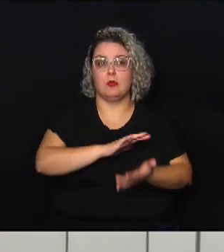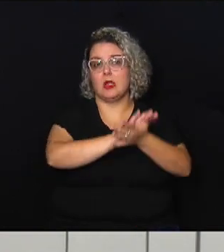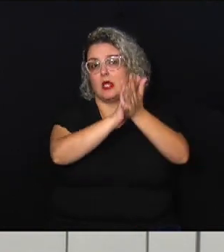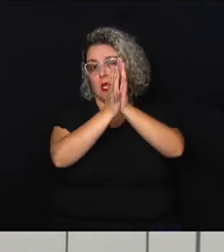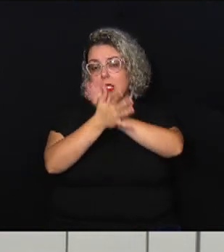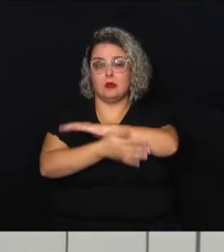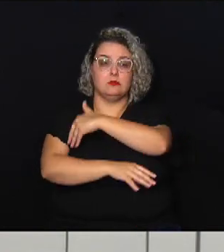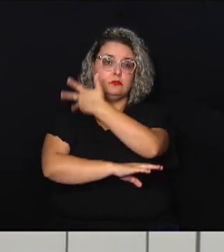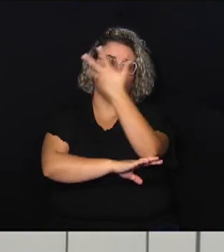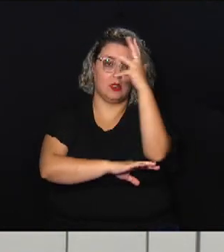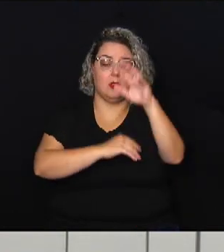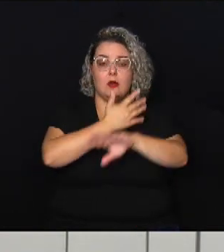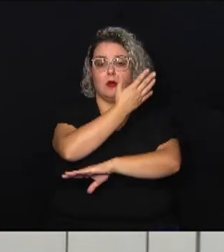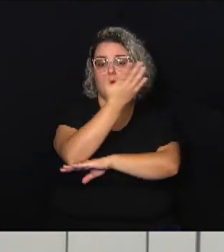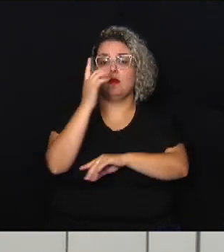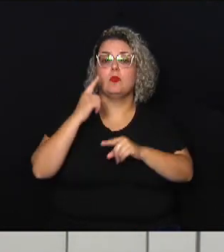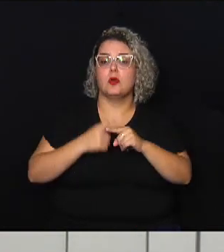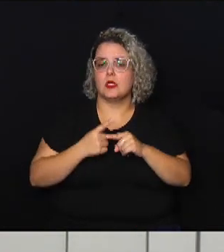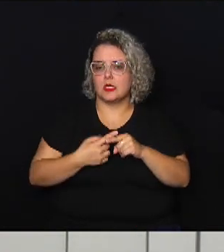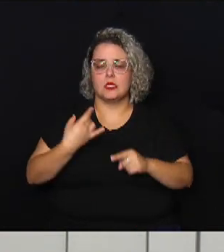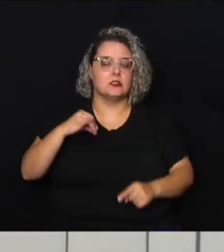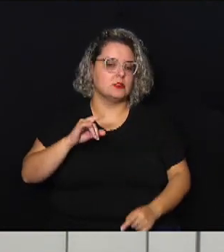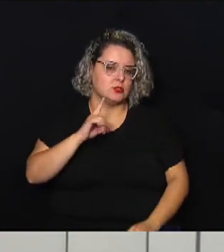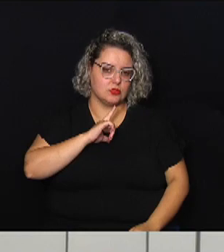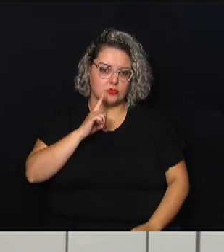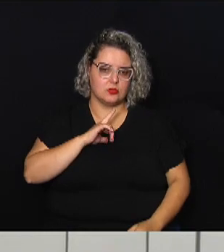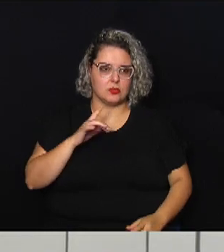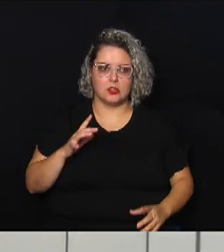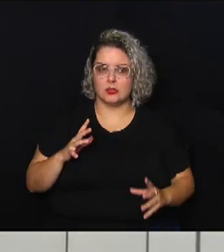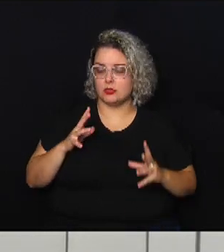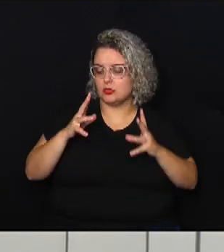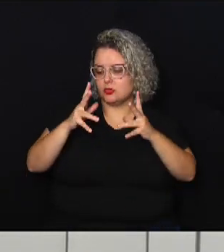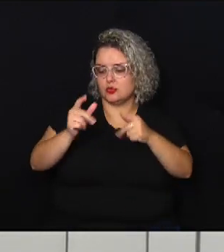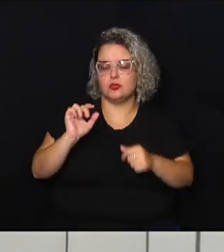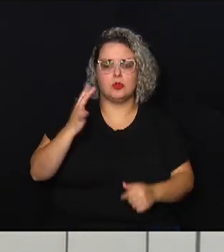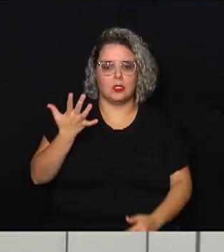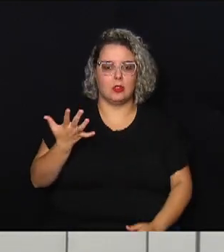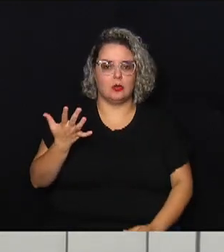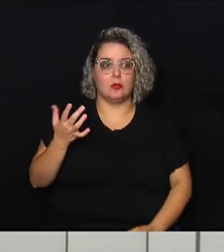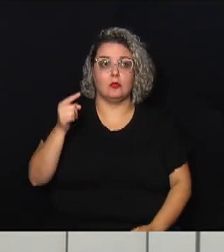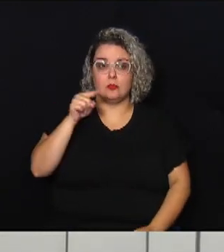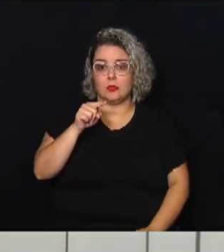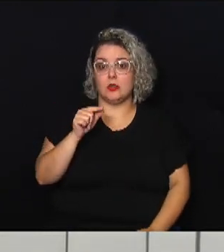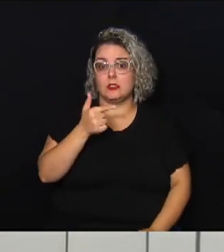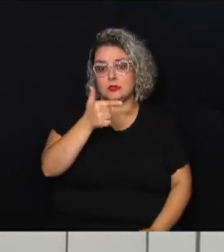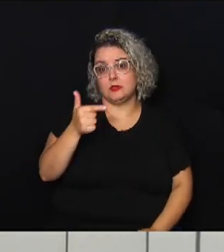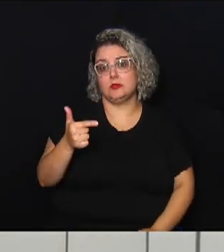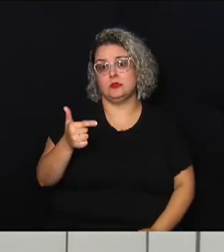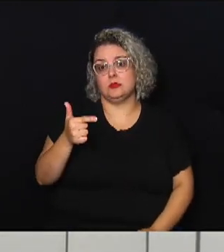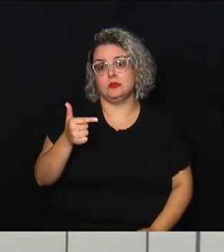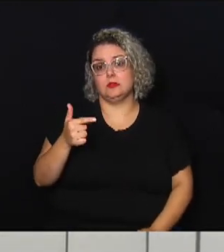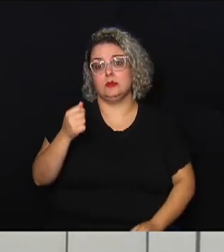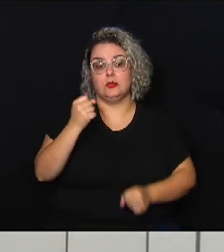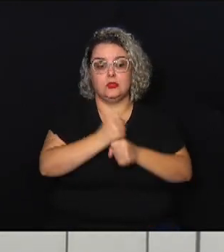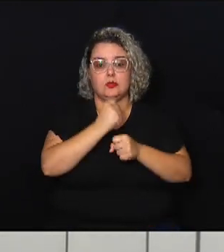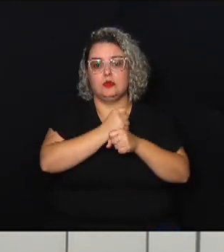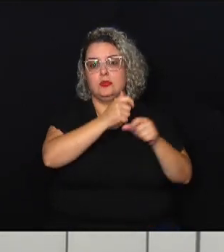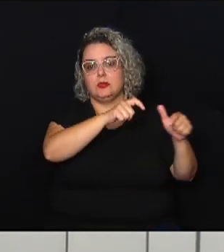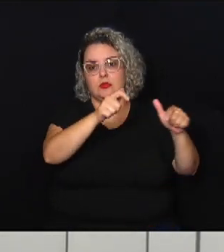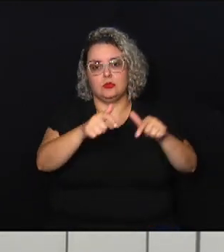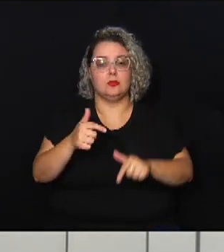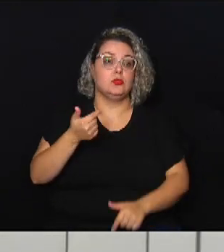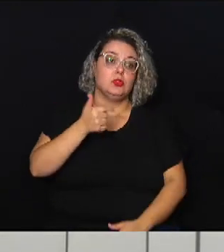pois por exemplo se tivesse acontecido tudo aquilo mas não tivéssemos construções naqueles locais não